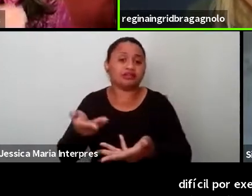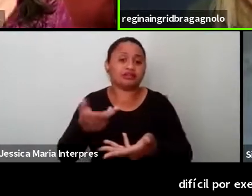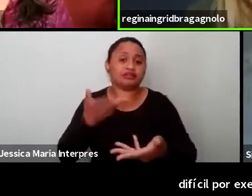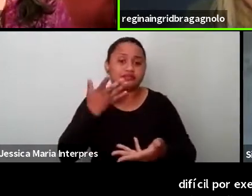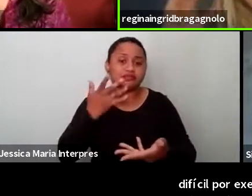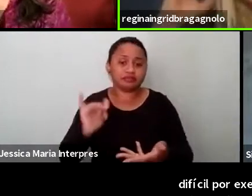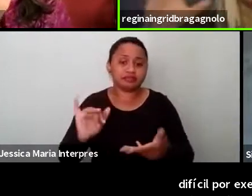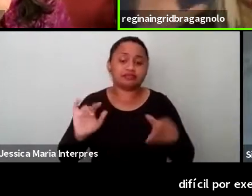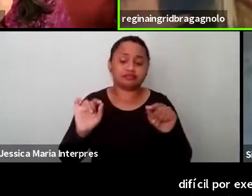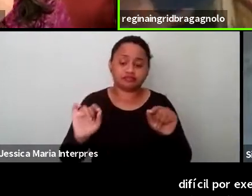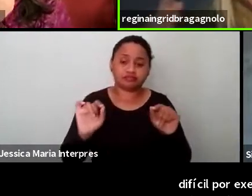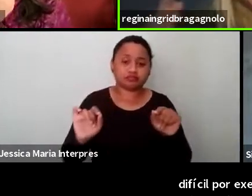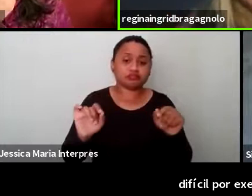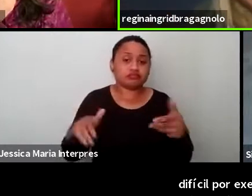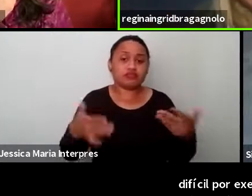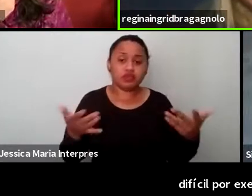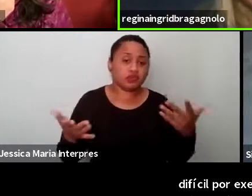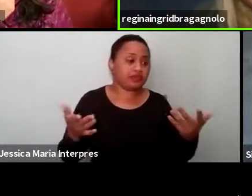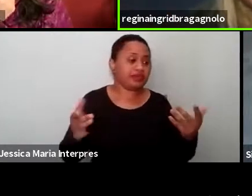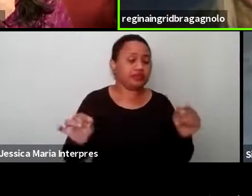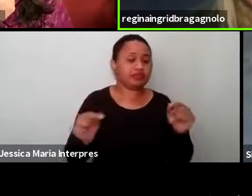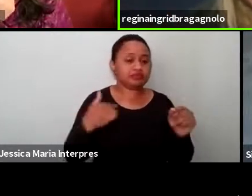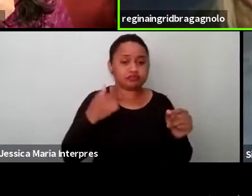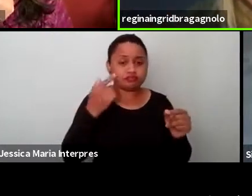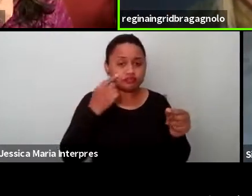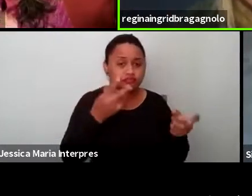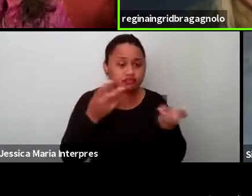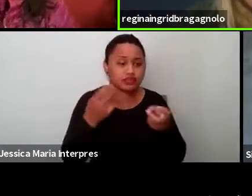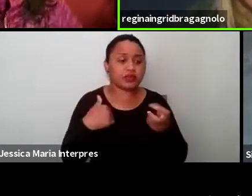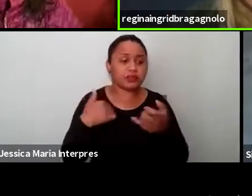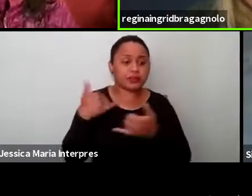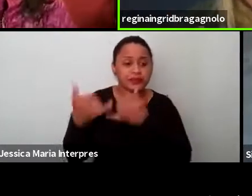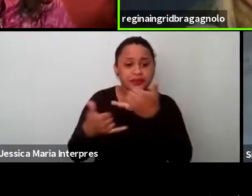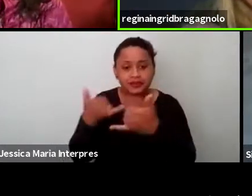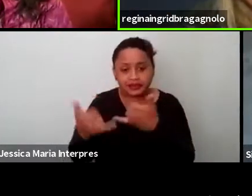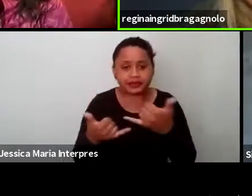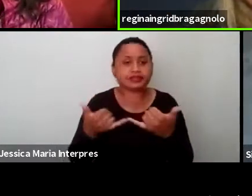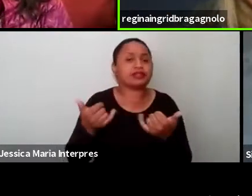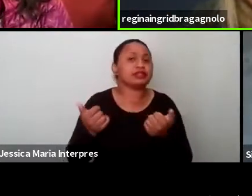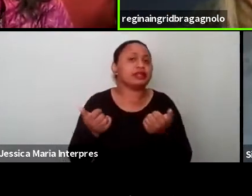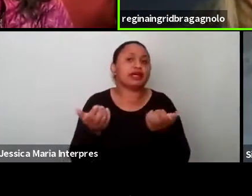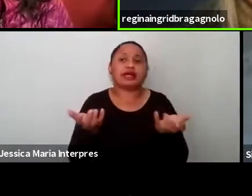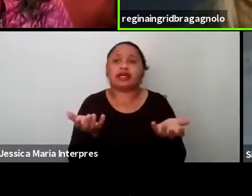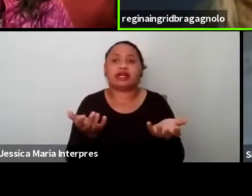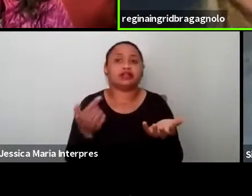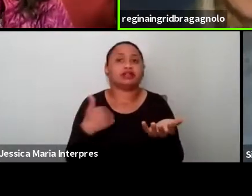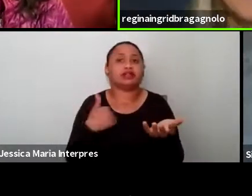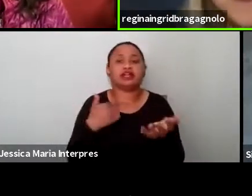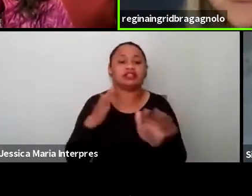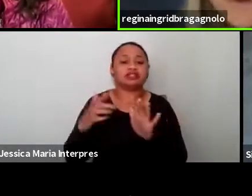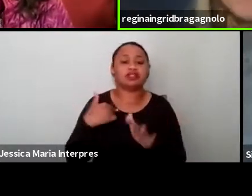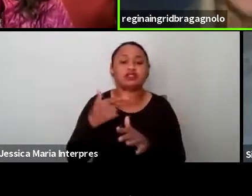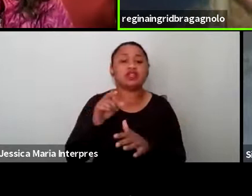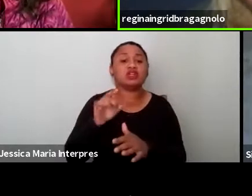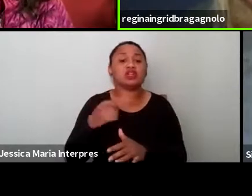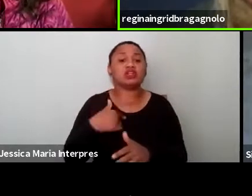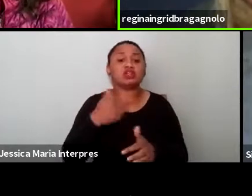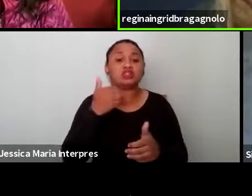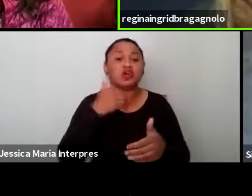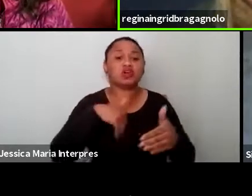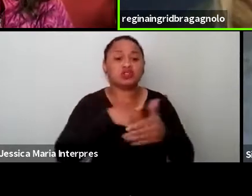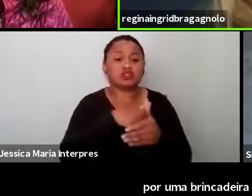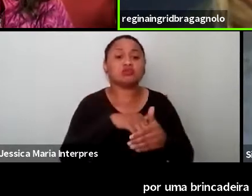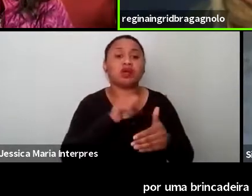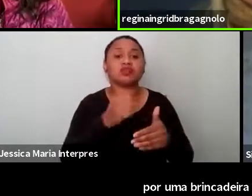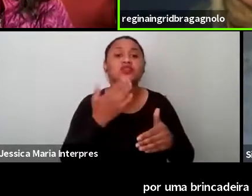quando a gente escuta passando por uma brincadeira que quando eu escuto uma narrativa só vai jogar futebol quem for da cor